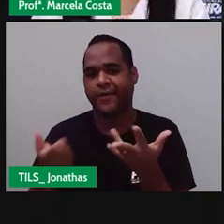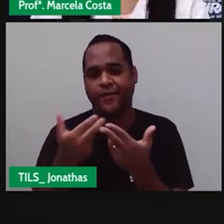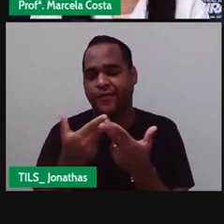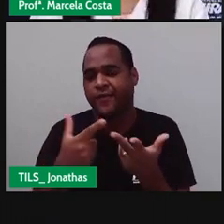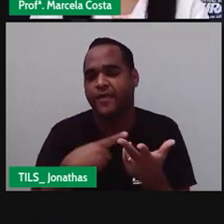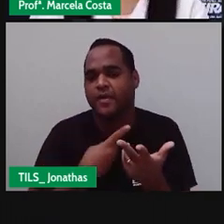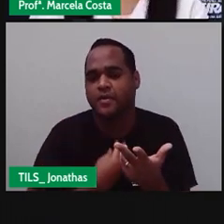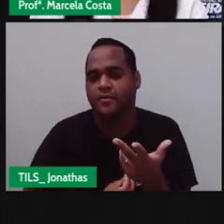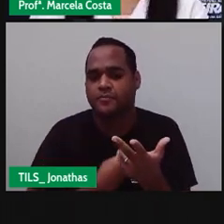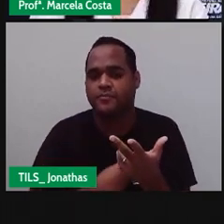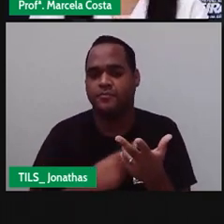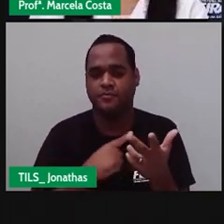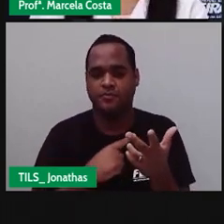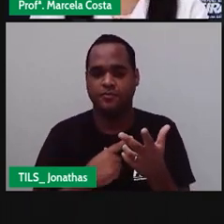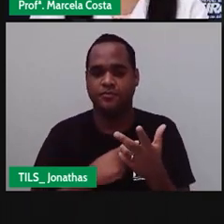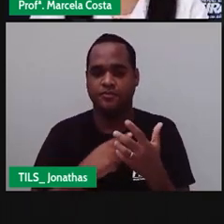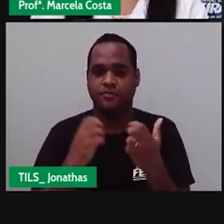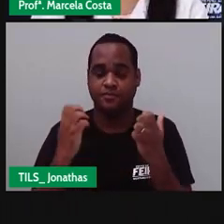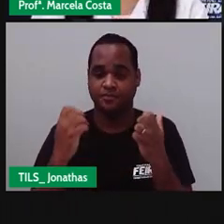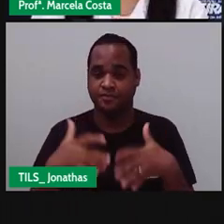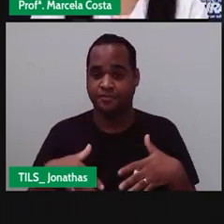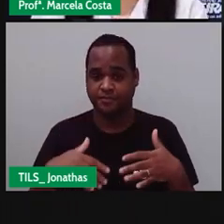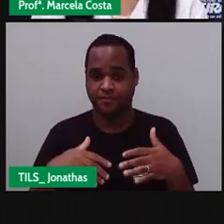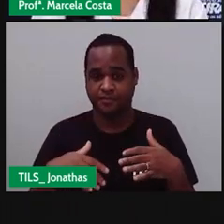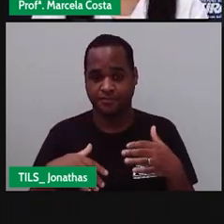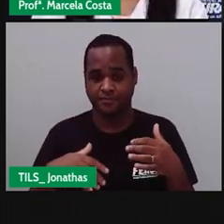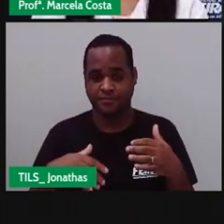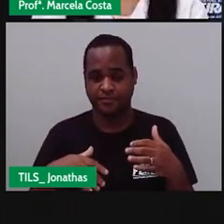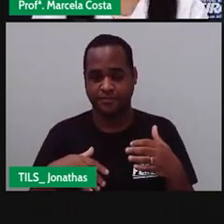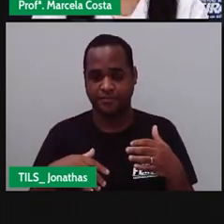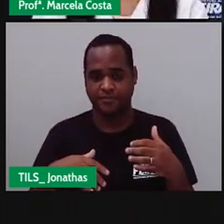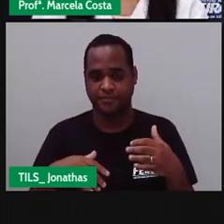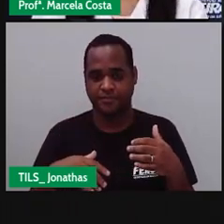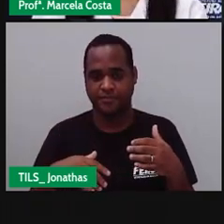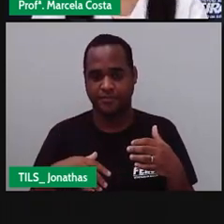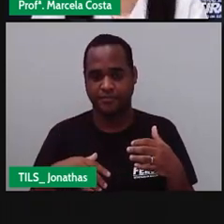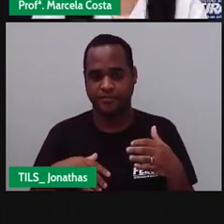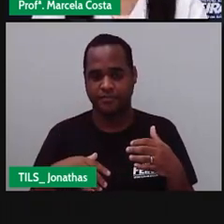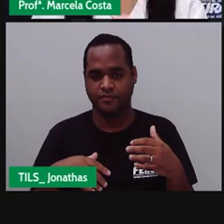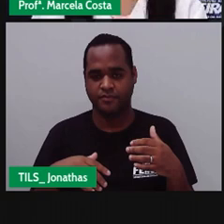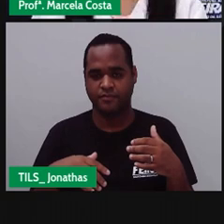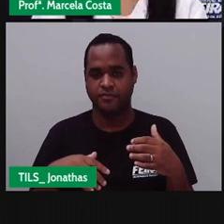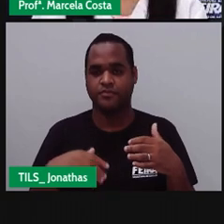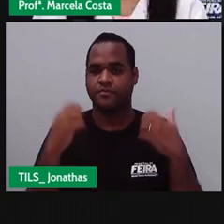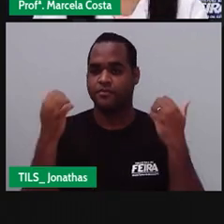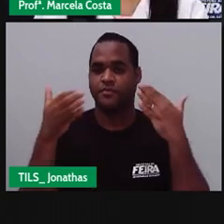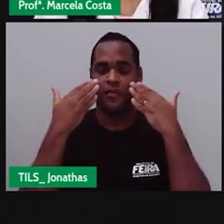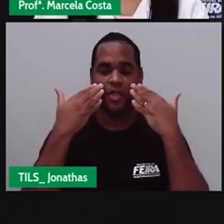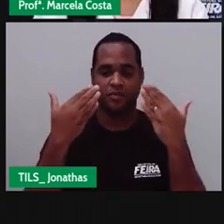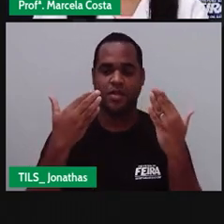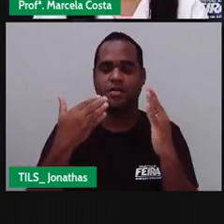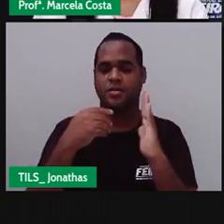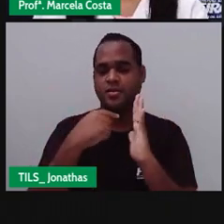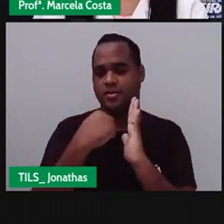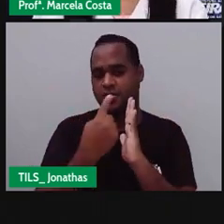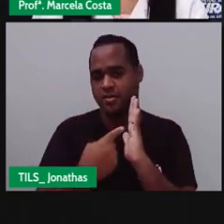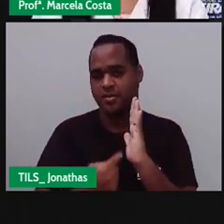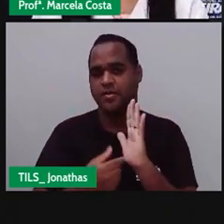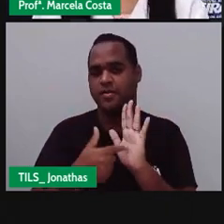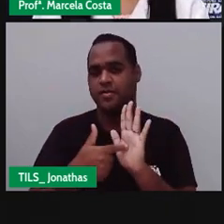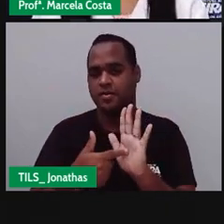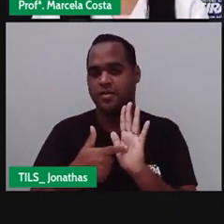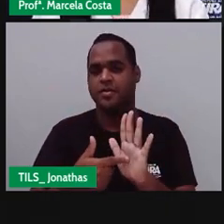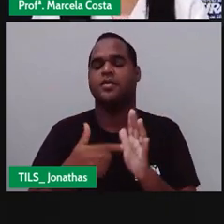A gente Viu ali Um pouco No poema Apresentado no livro De Tatiana Binnick